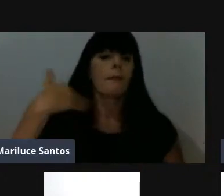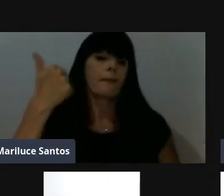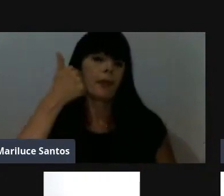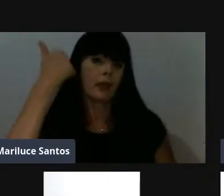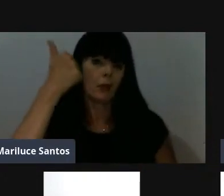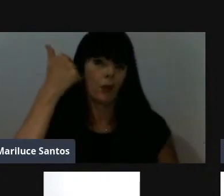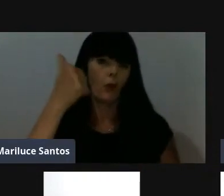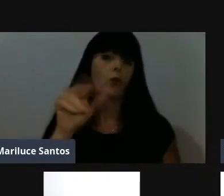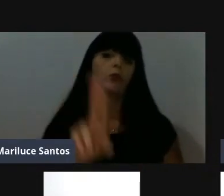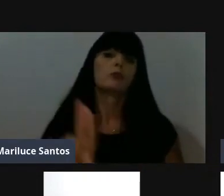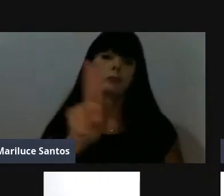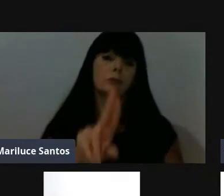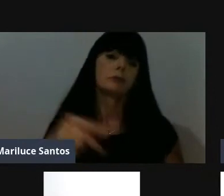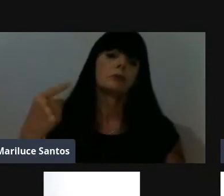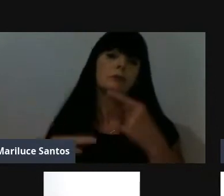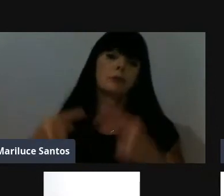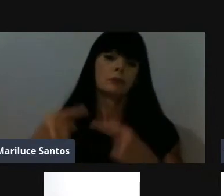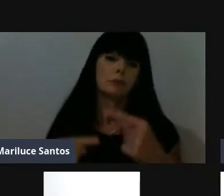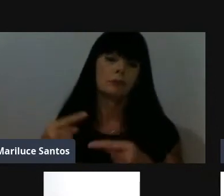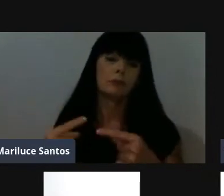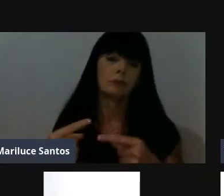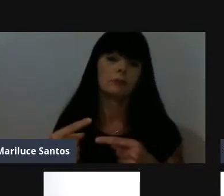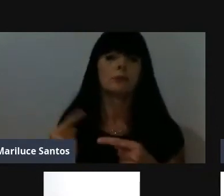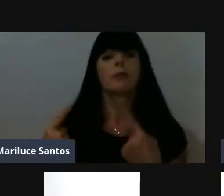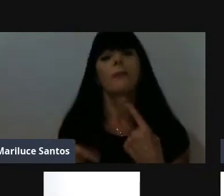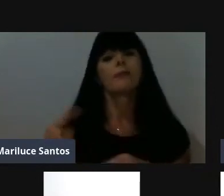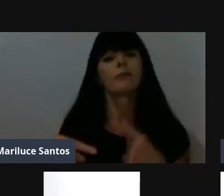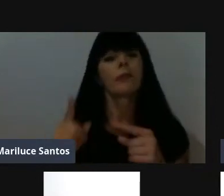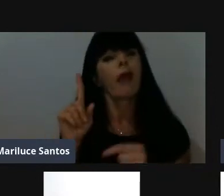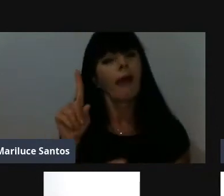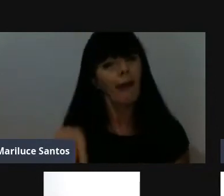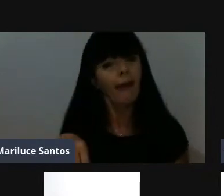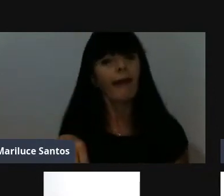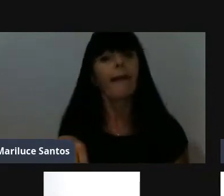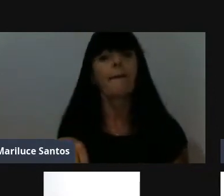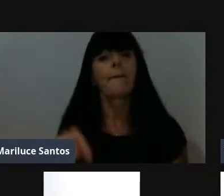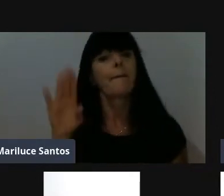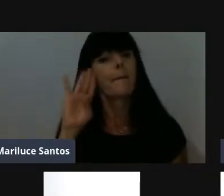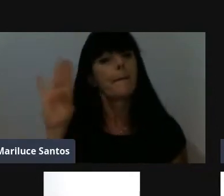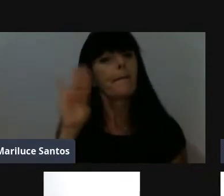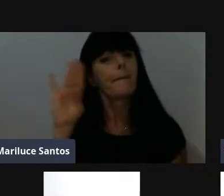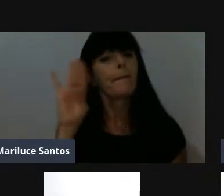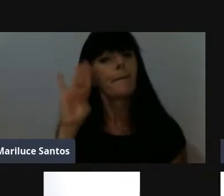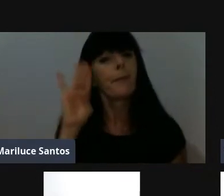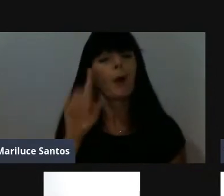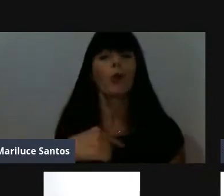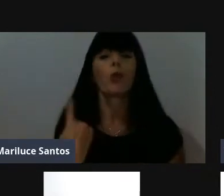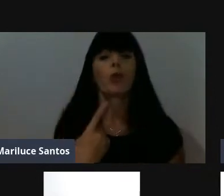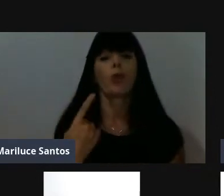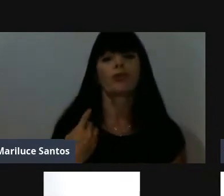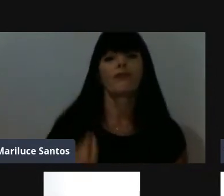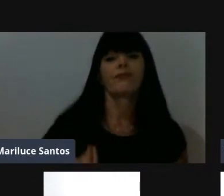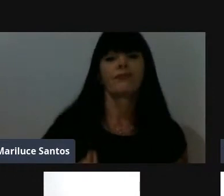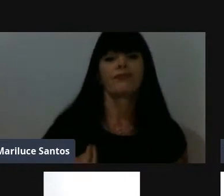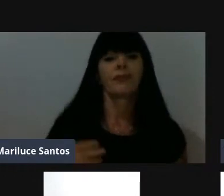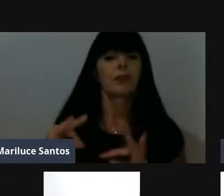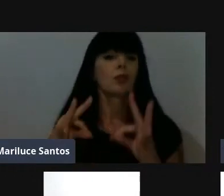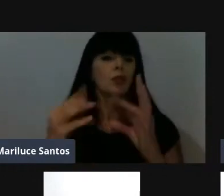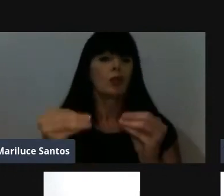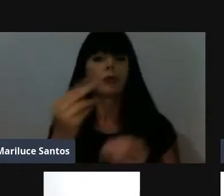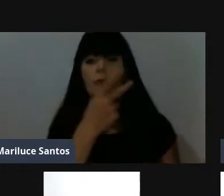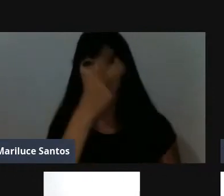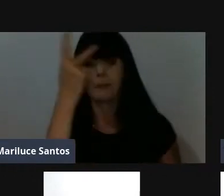política a gente consegue fazer isso, então, a política, ela é um ponto principal na nossa vida, na vida de todo mundo,